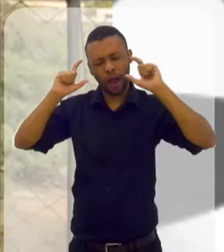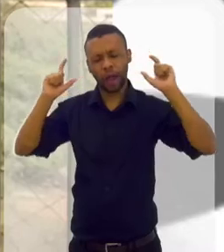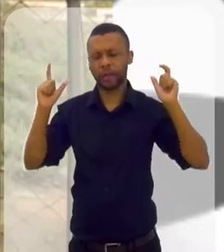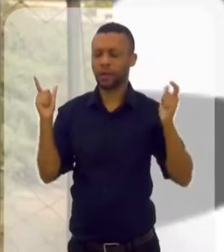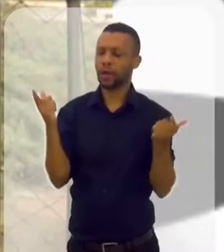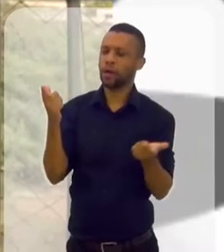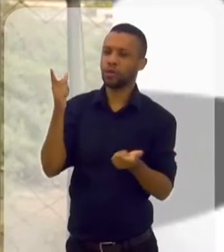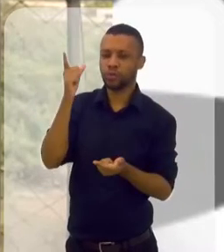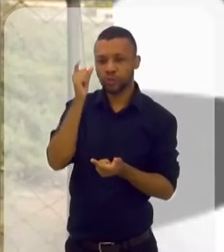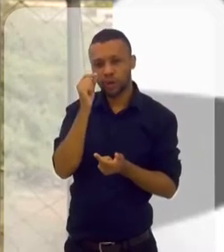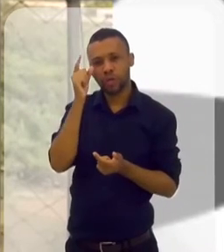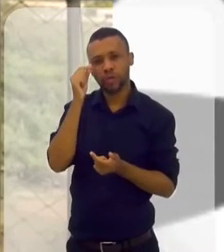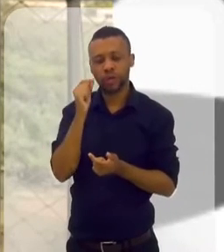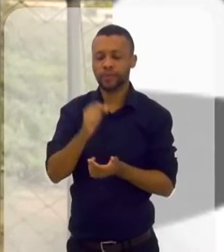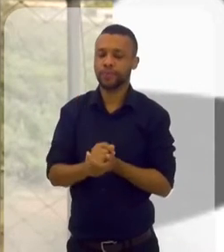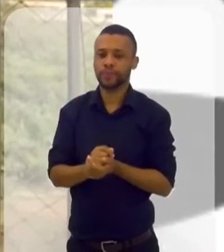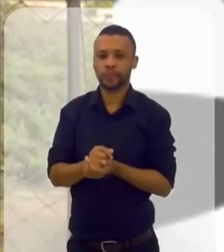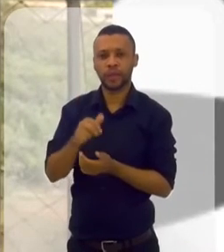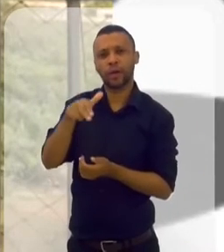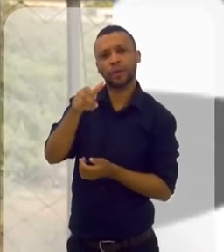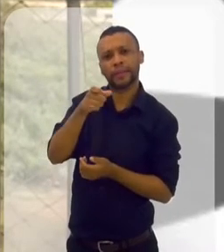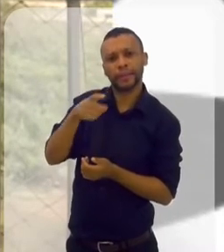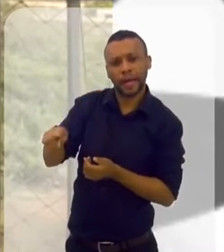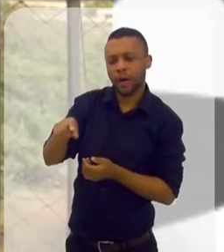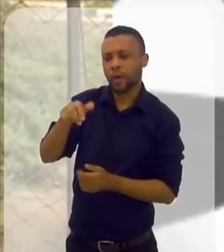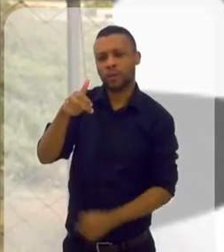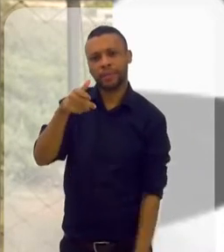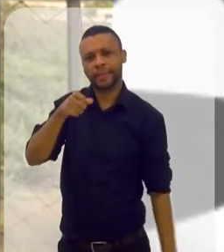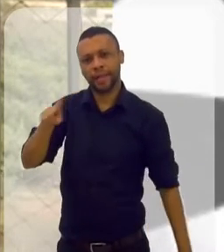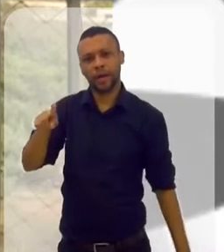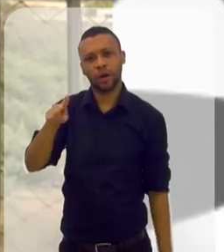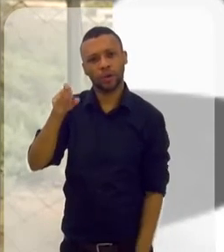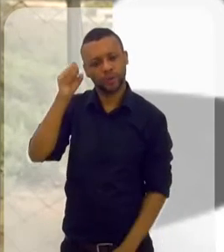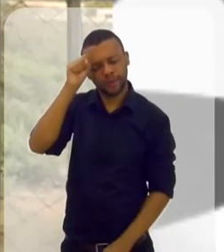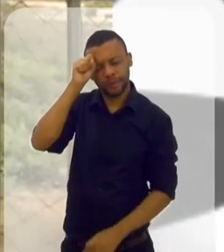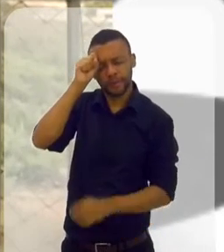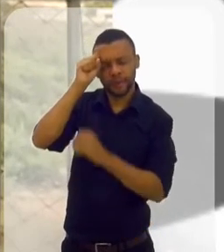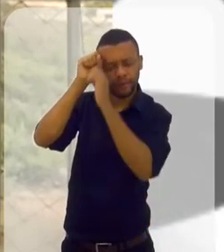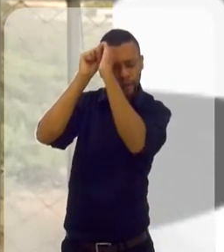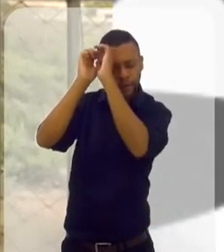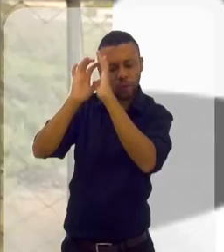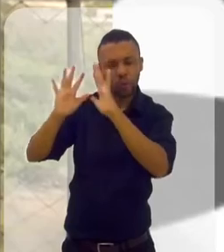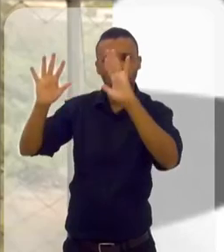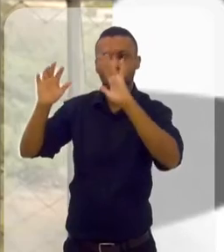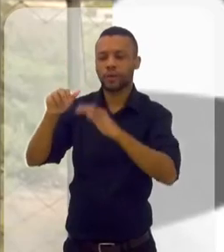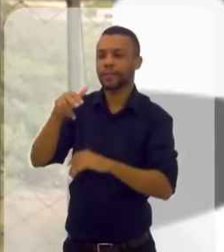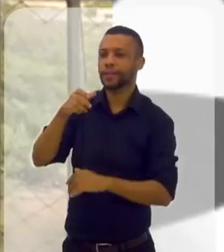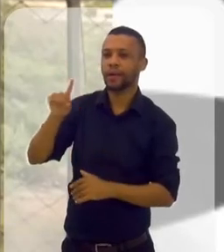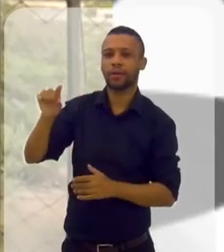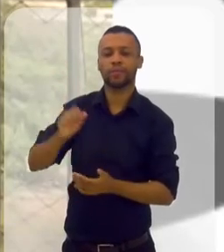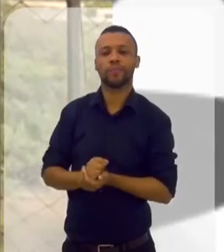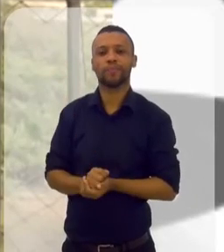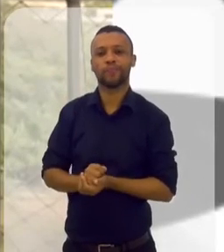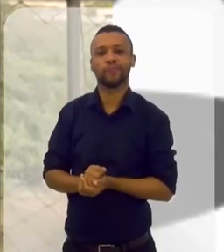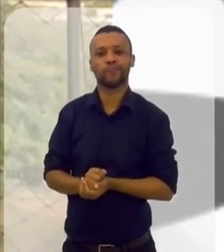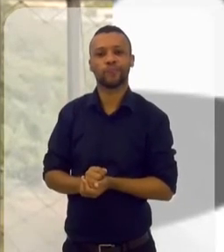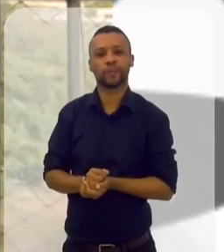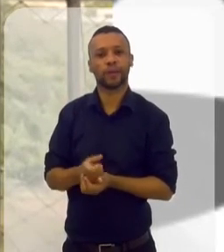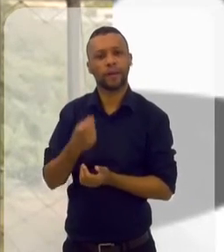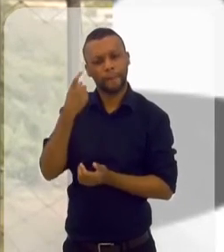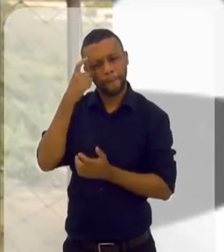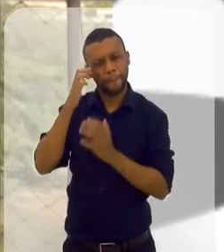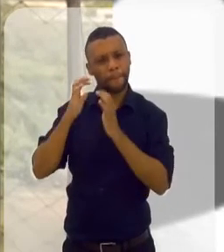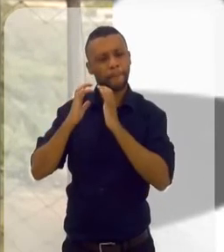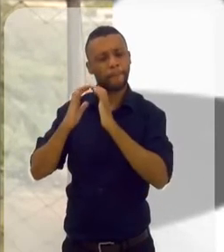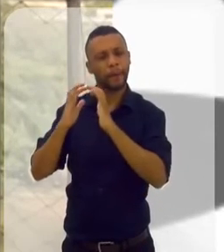sono. Então, você vai falar, eu não estou com sono, sua mente vai pegar o não e você vai continuar com sono. Então, assim, o que é positivo? A minha mente está alerta.